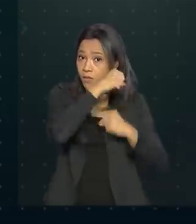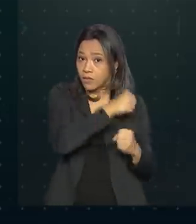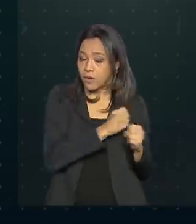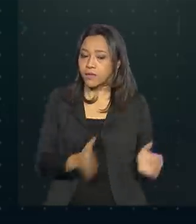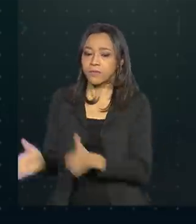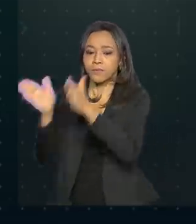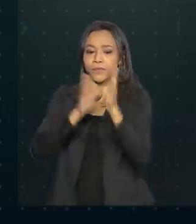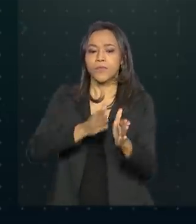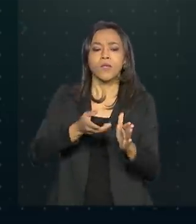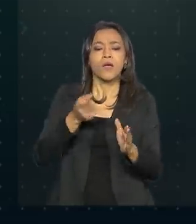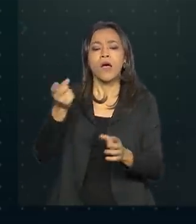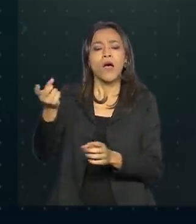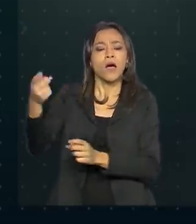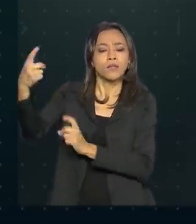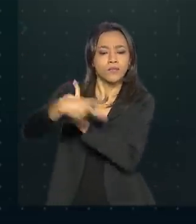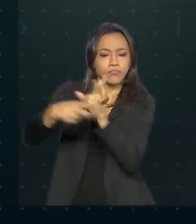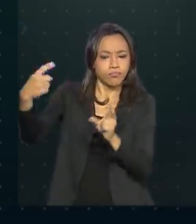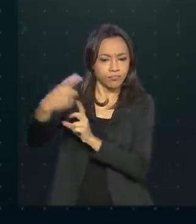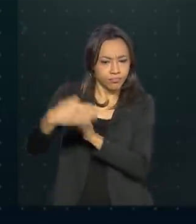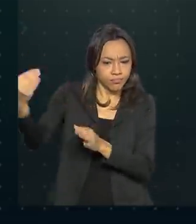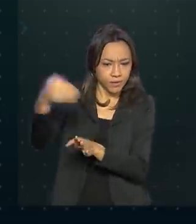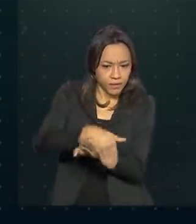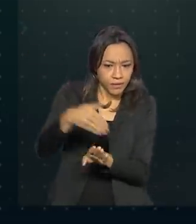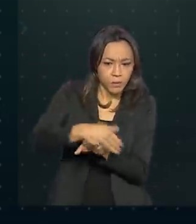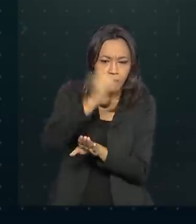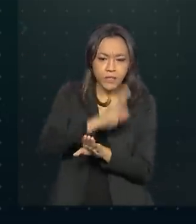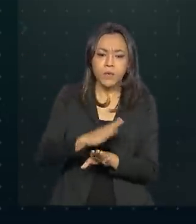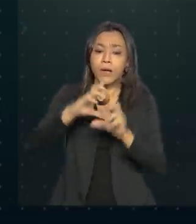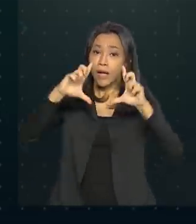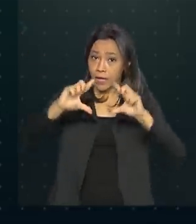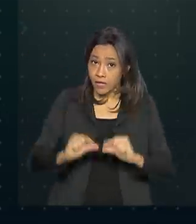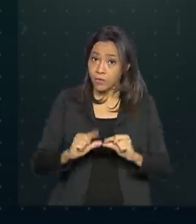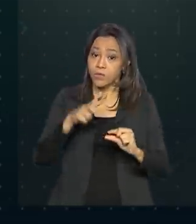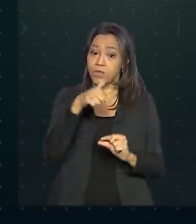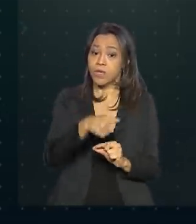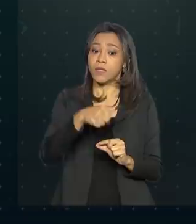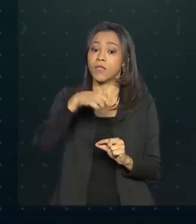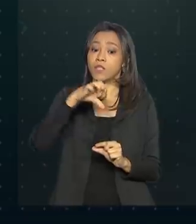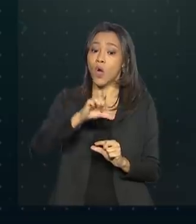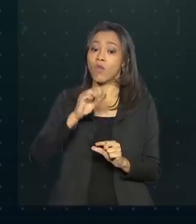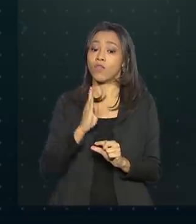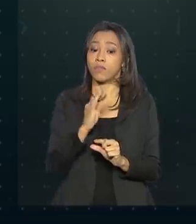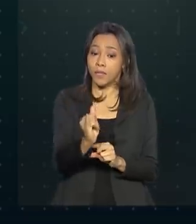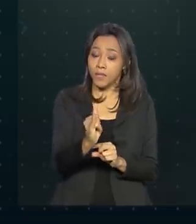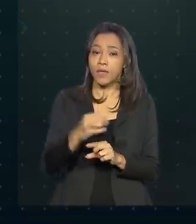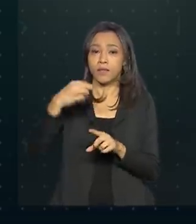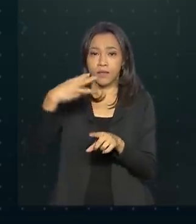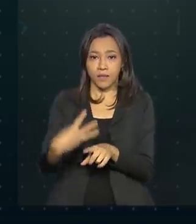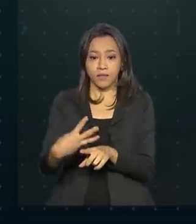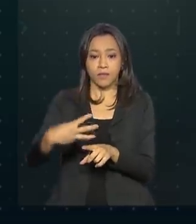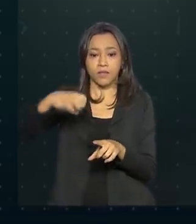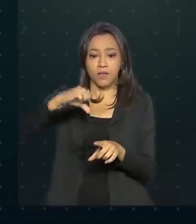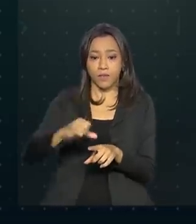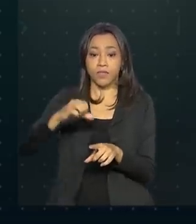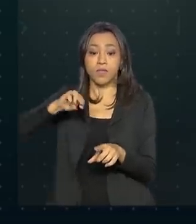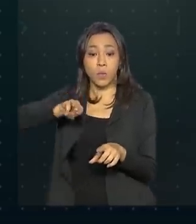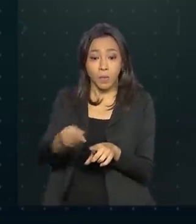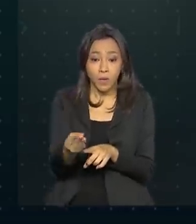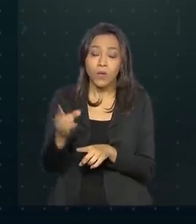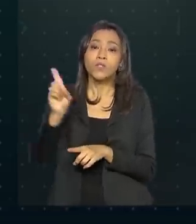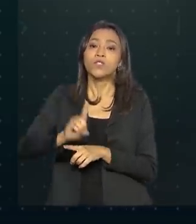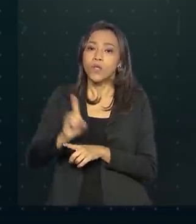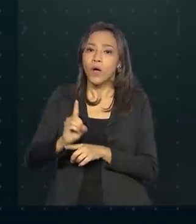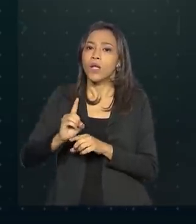importações caíram 5,2% e ficaram em 79,395 bilhões de